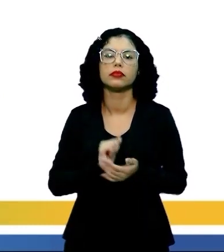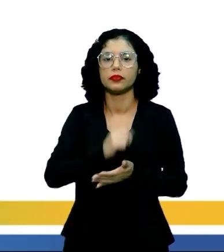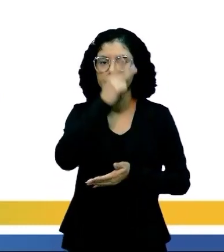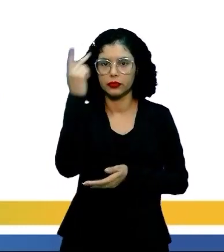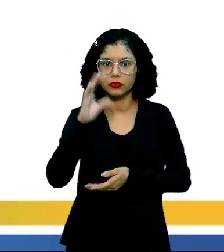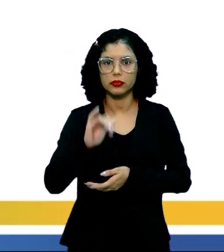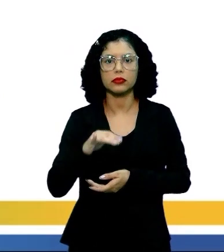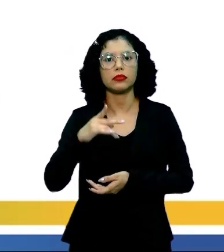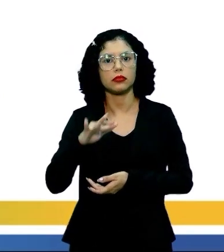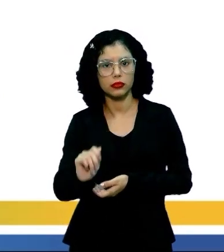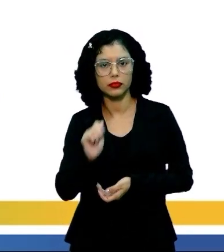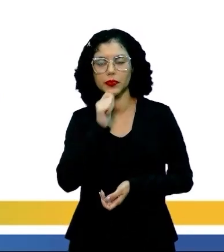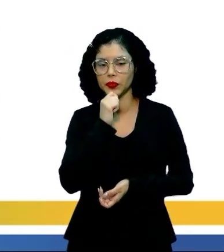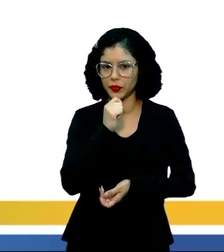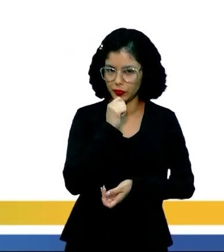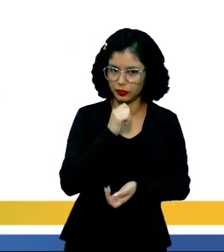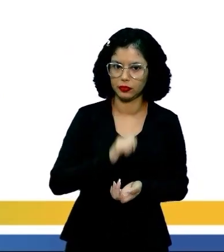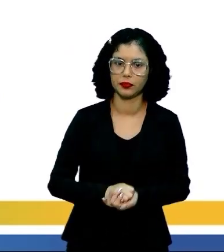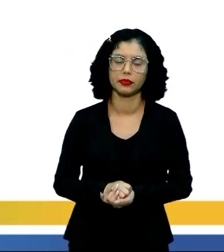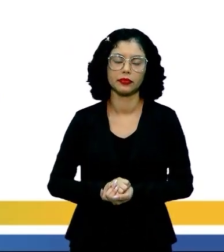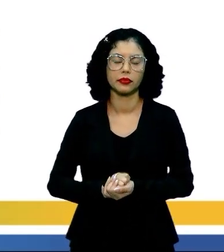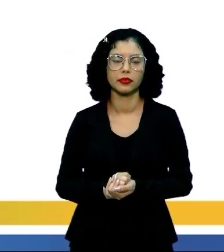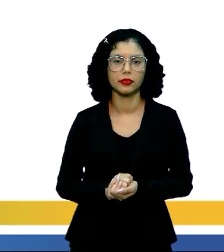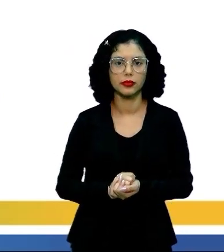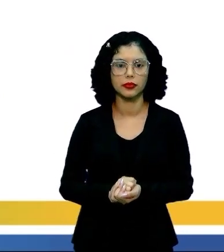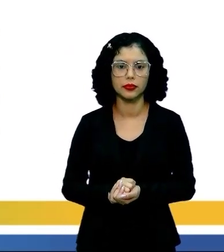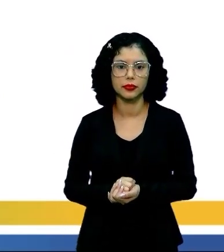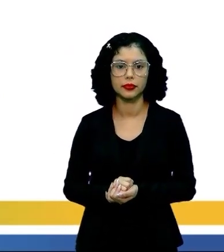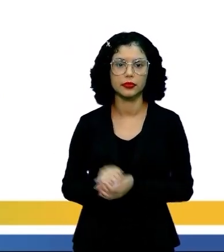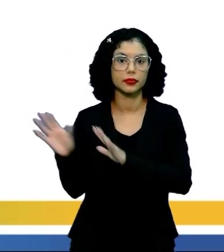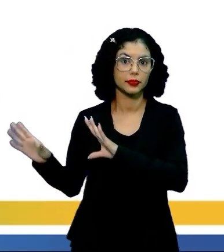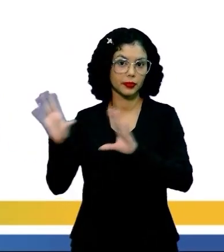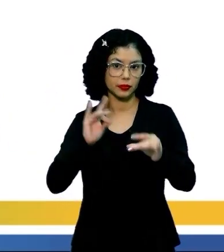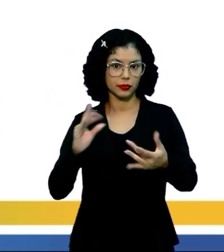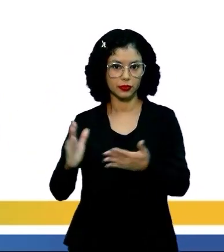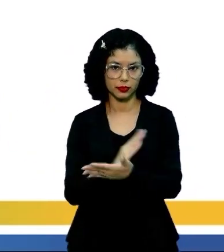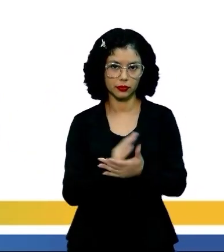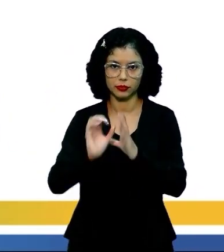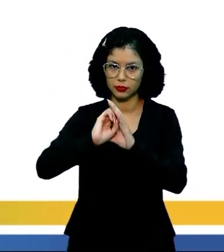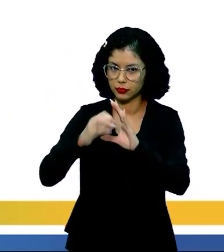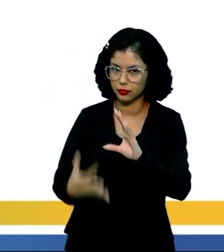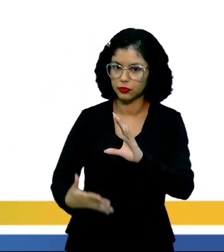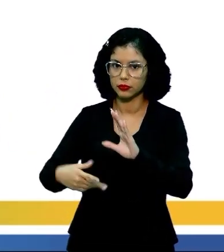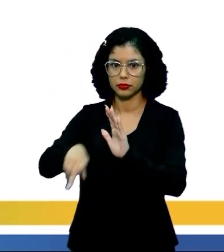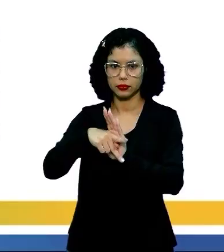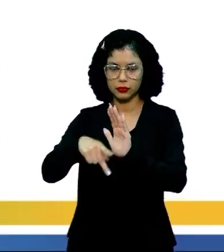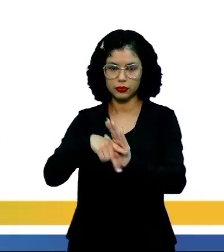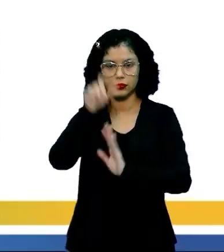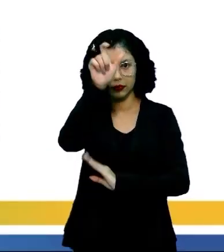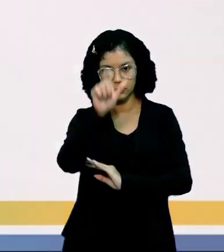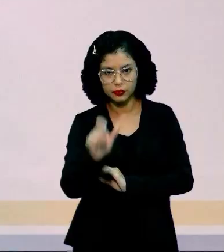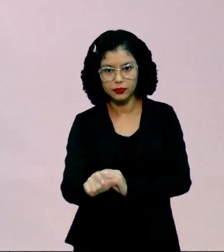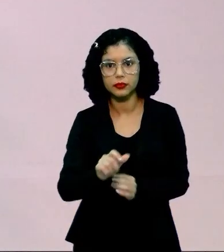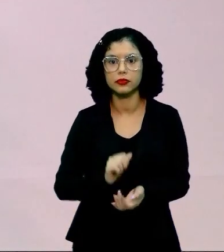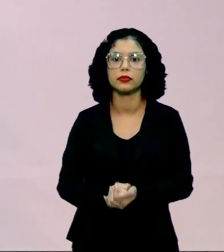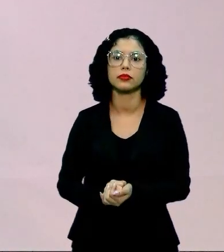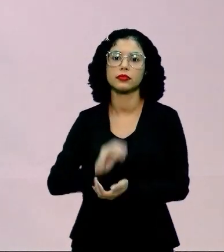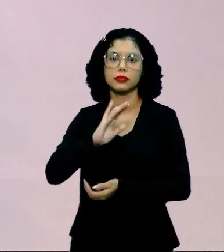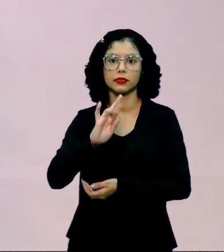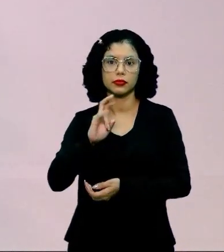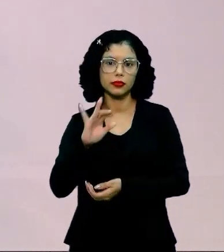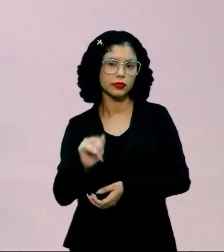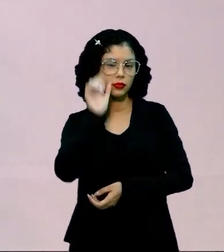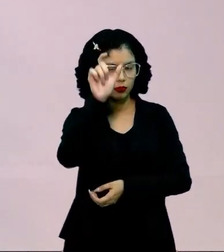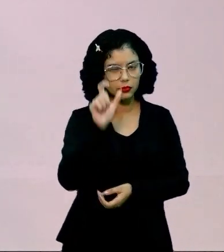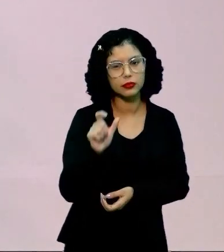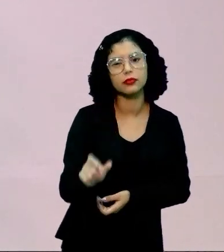do interior do Vale da Paraíba e traz algumas características. É um personagem caricato, um